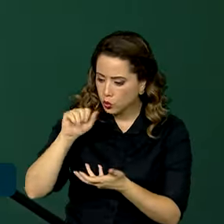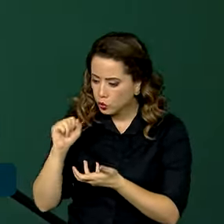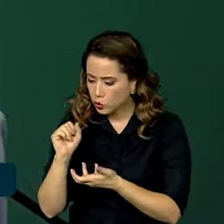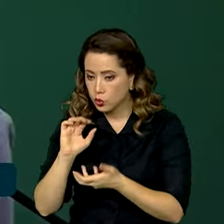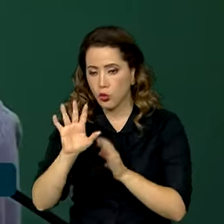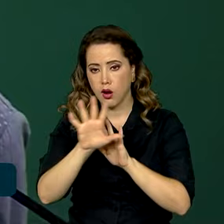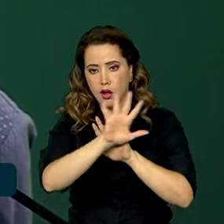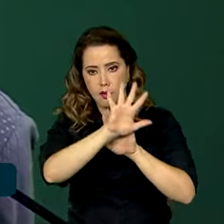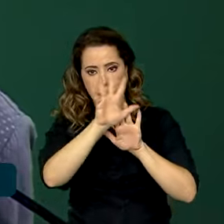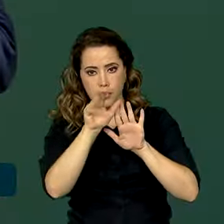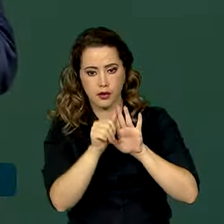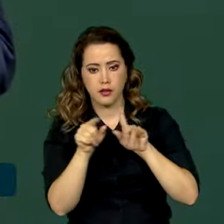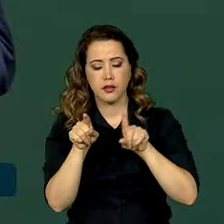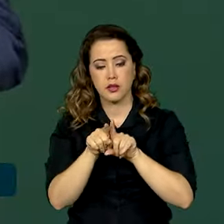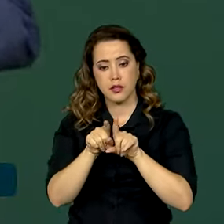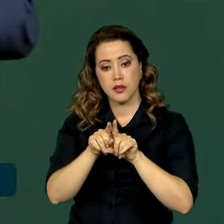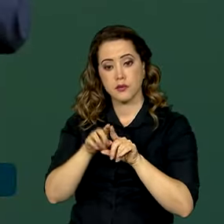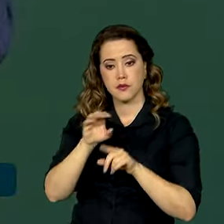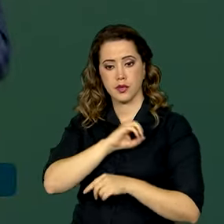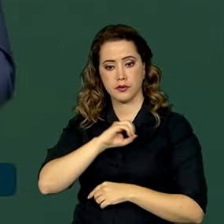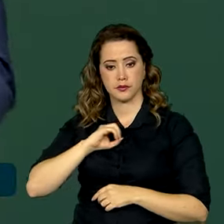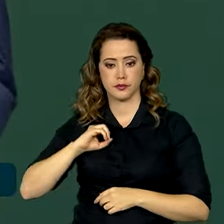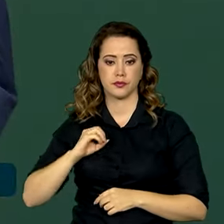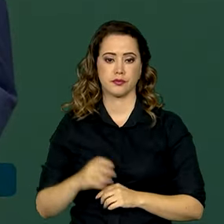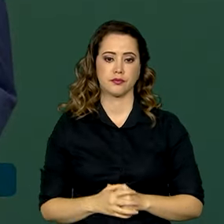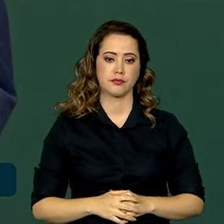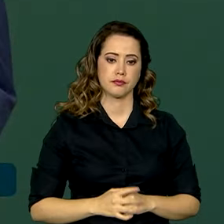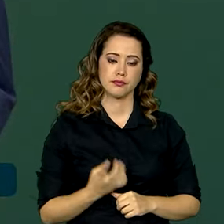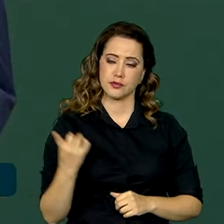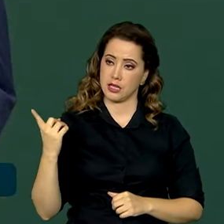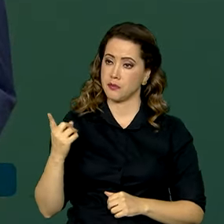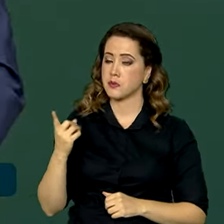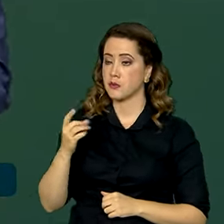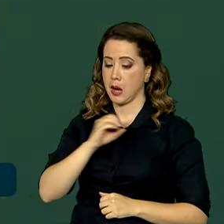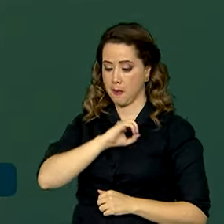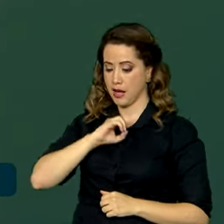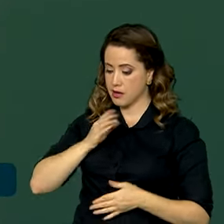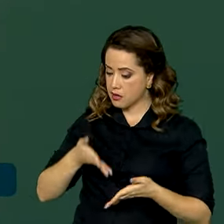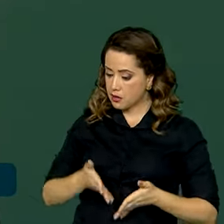amazônica e Marina Silva. A Marina nasceu na floresta.